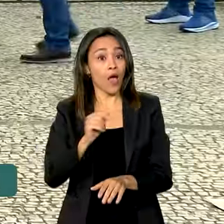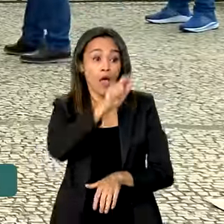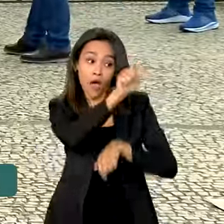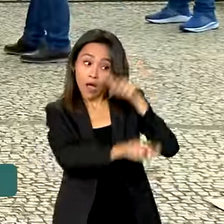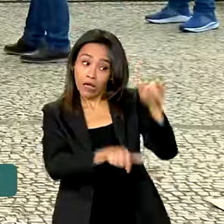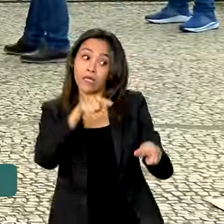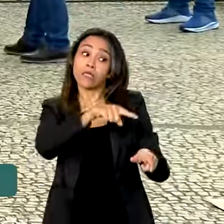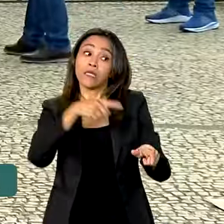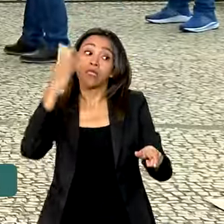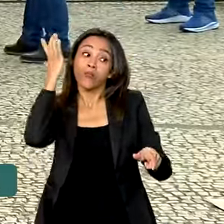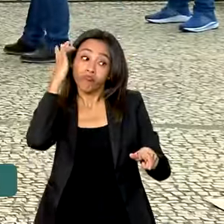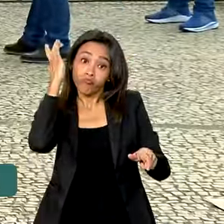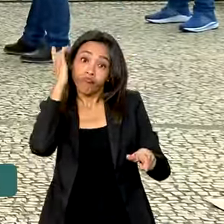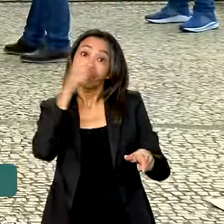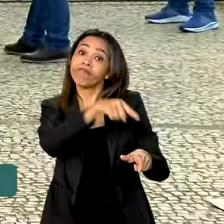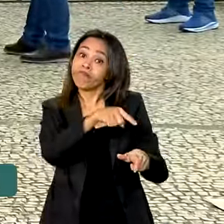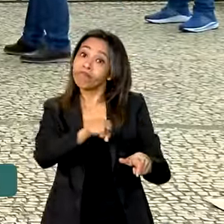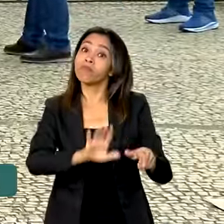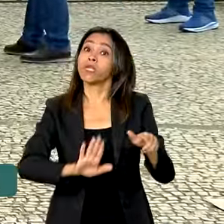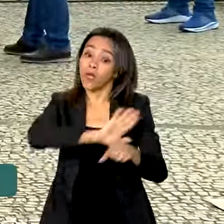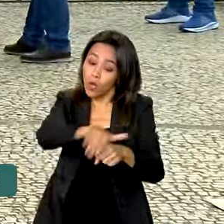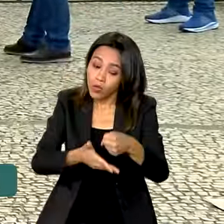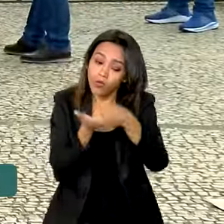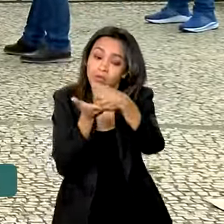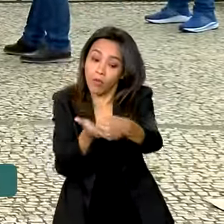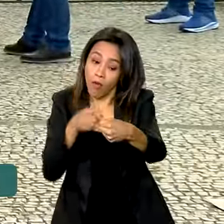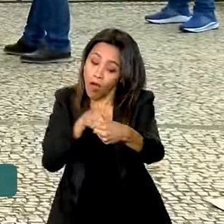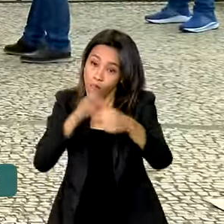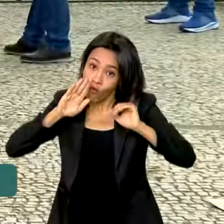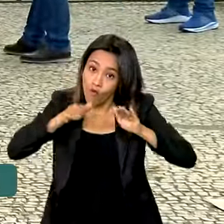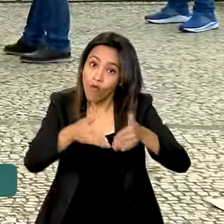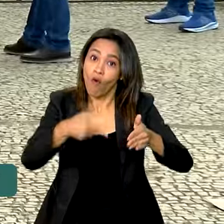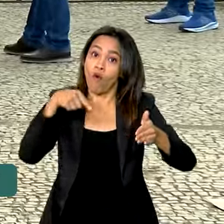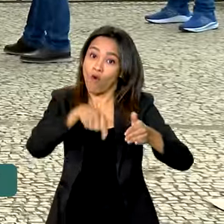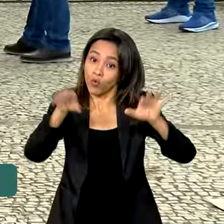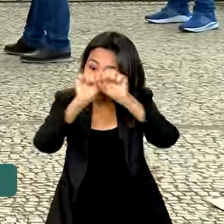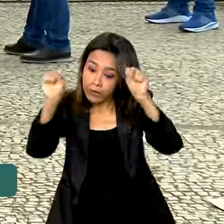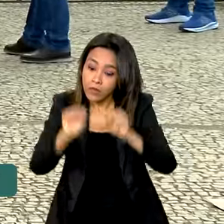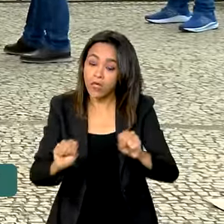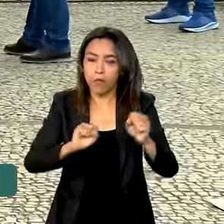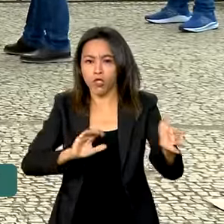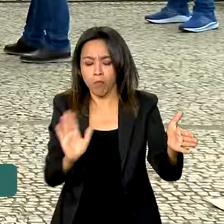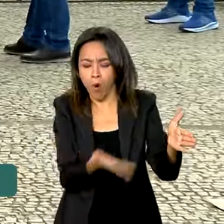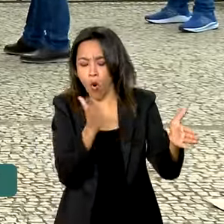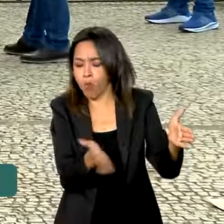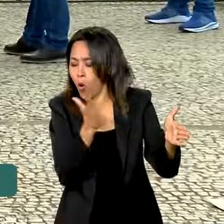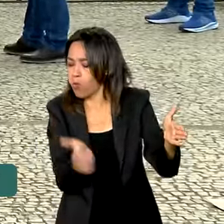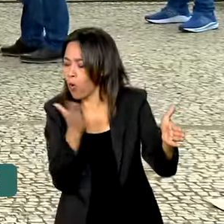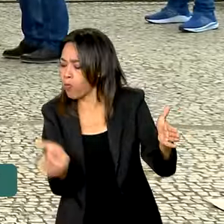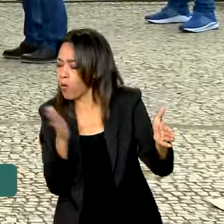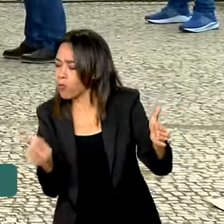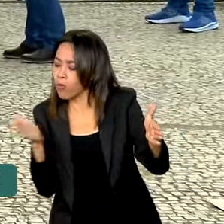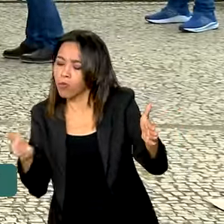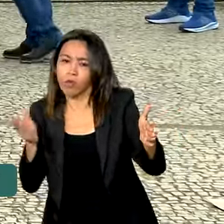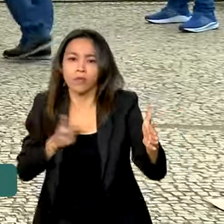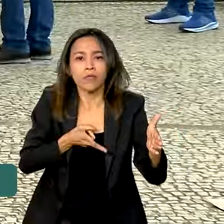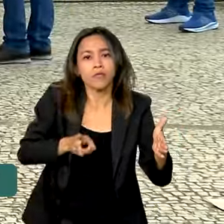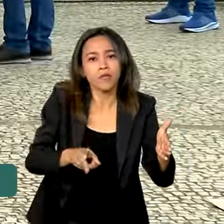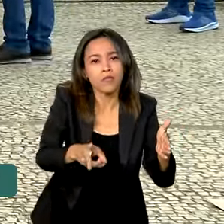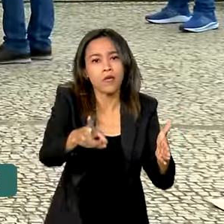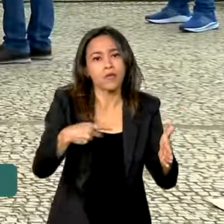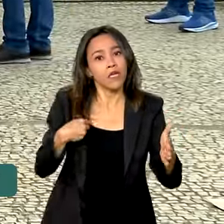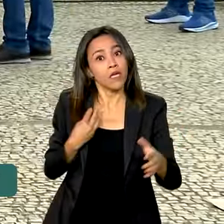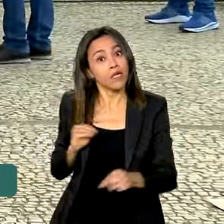a capacidade de sustentação e conservação de todo o sistema de produção e de como se deve agir em relação à